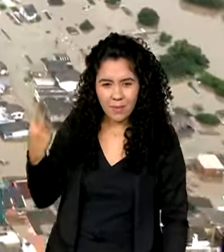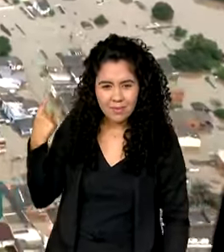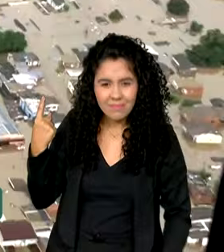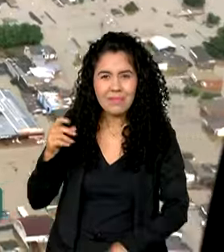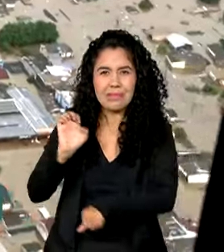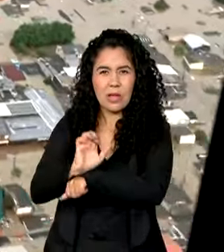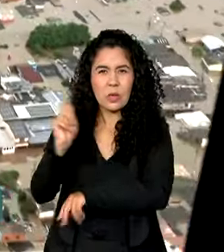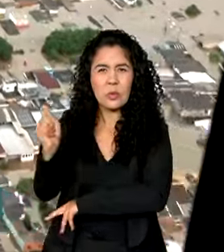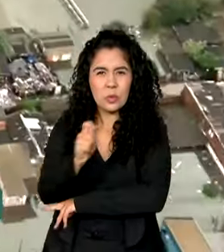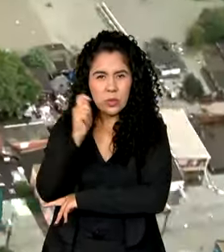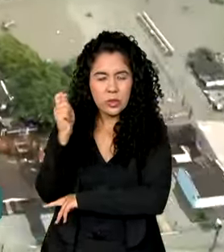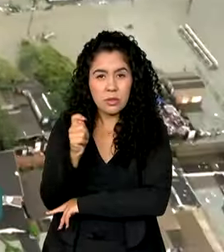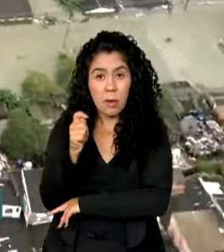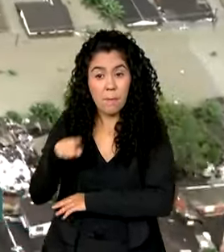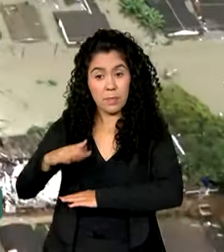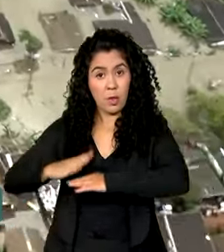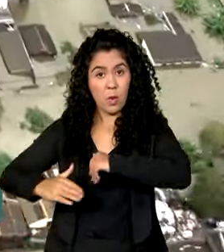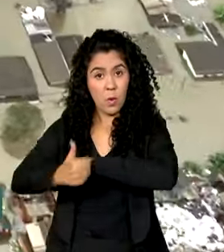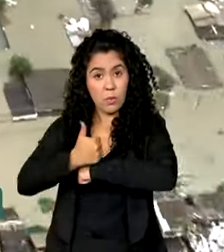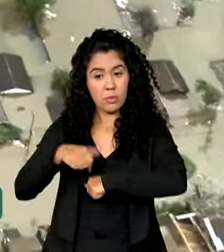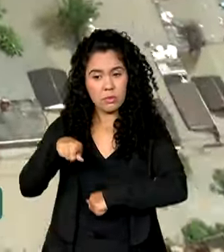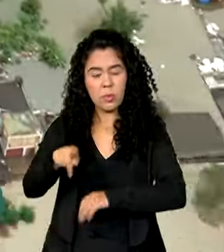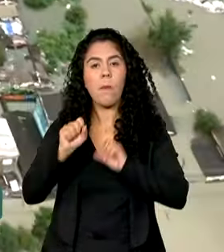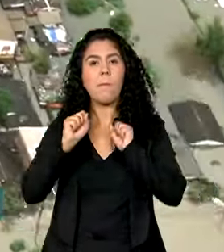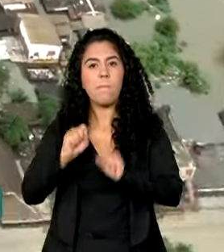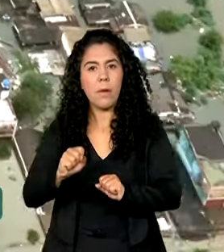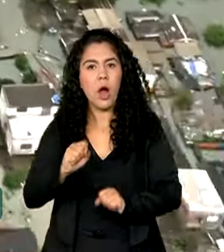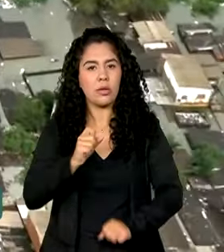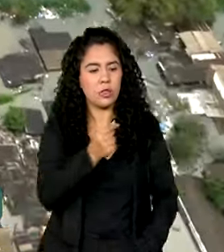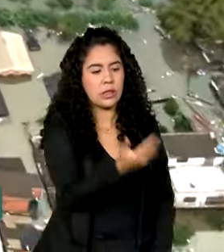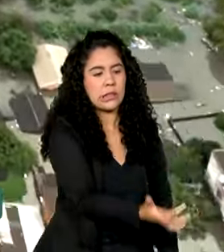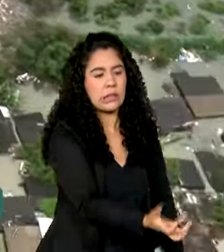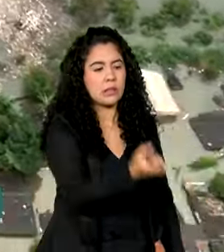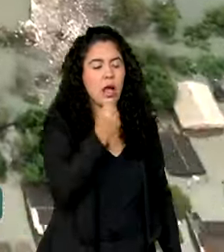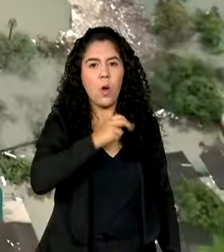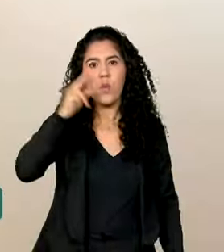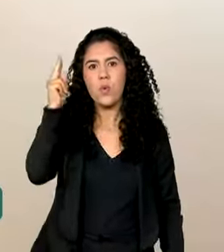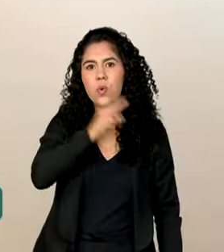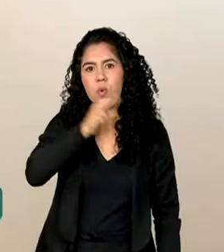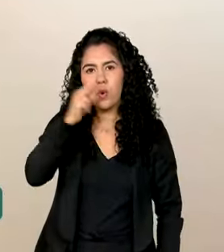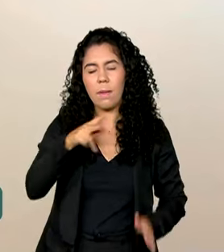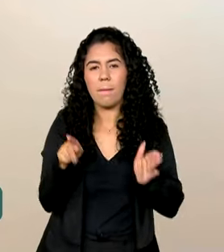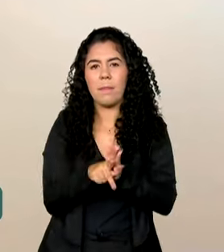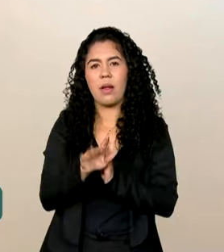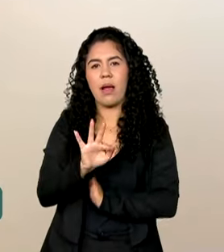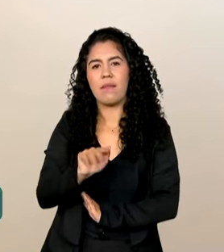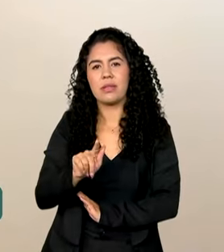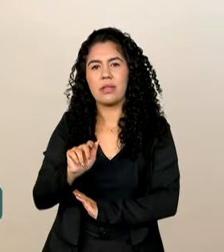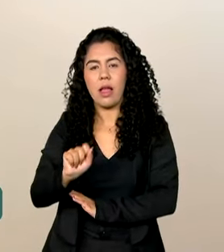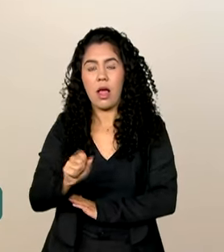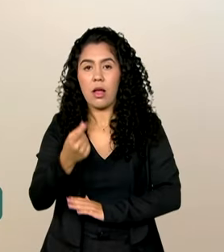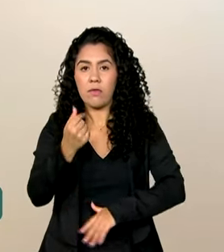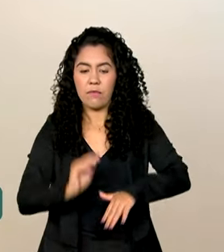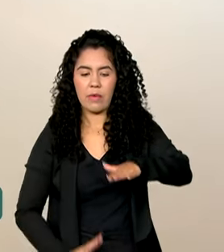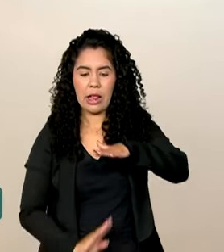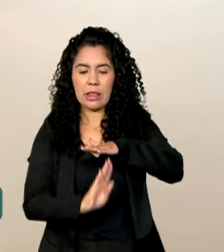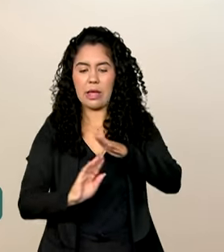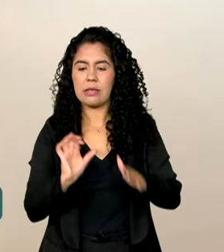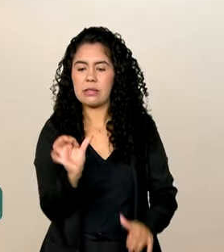do Sul, o trabalhador pode contar com um saque calamidade do FGTS, no valor de até 6